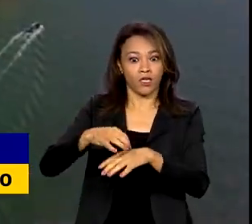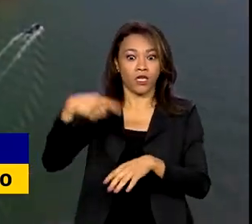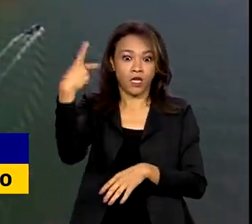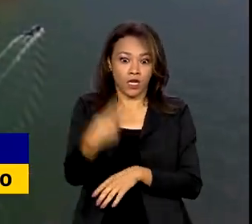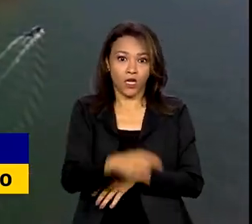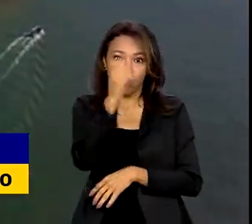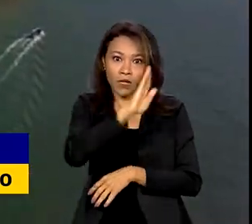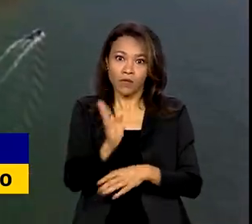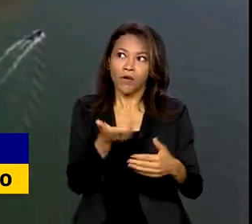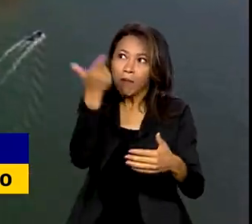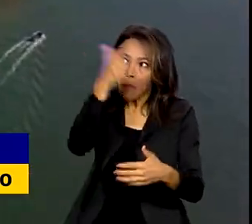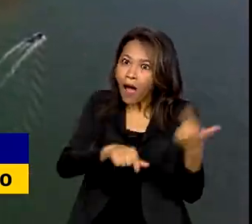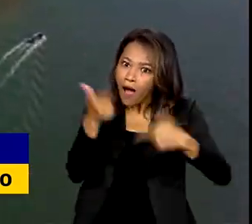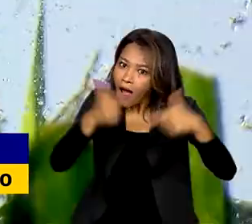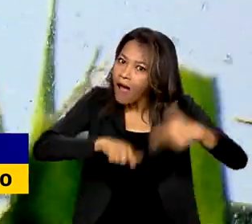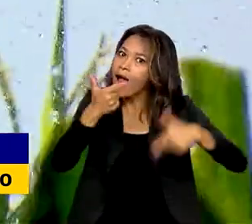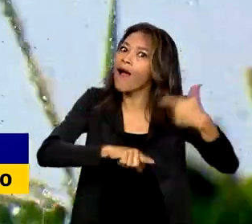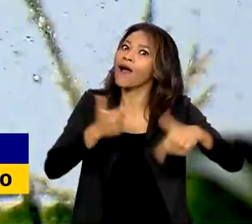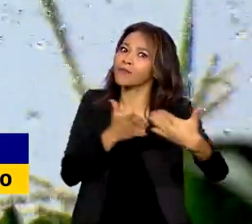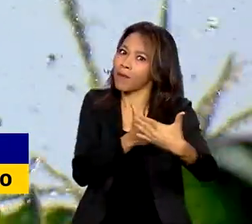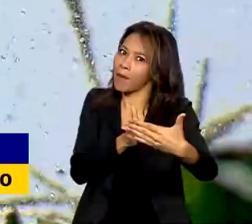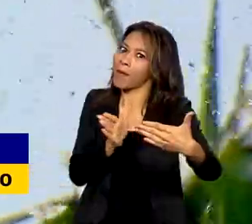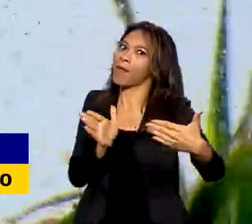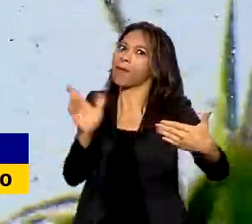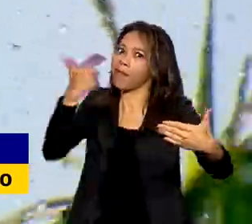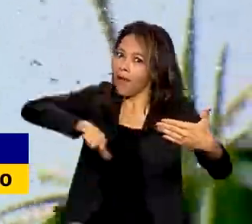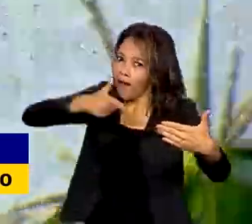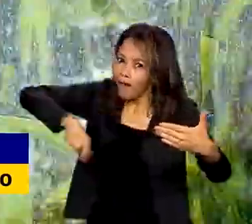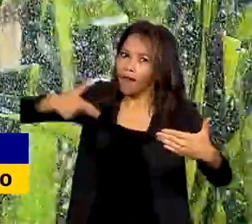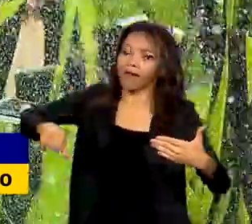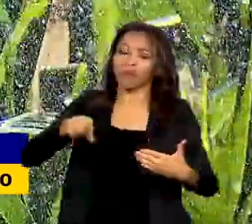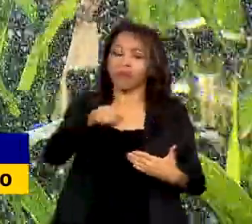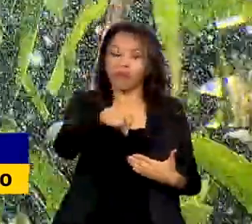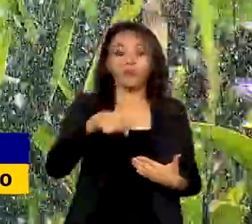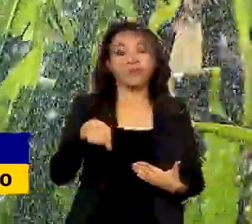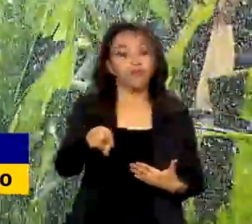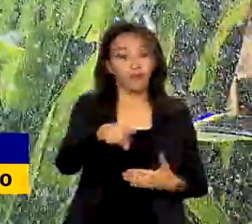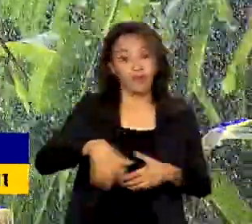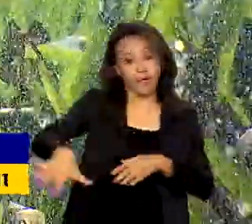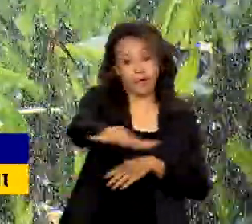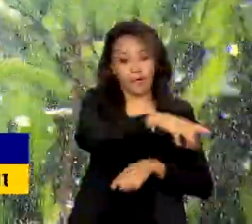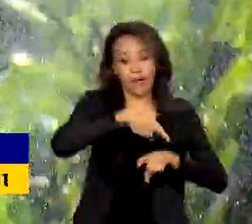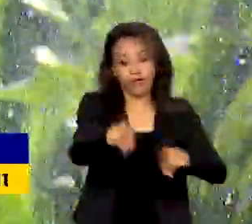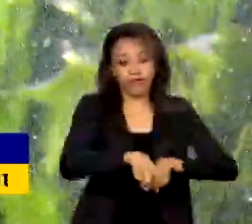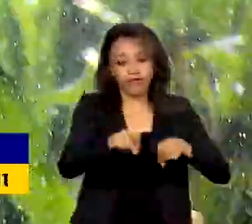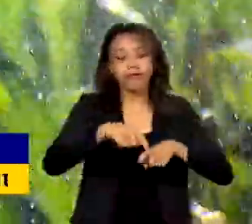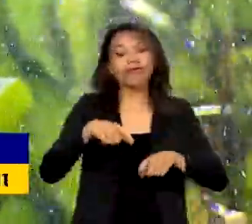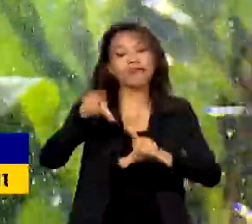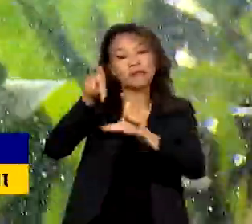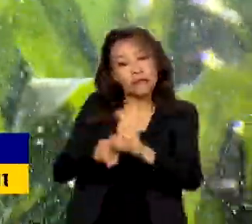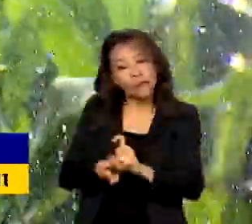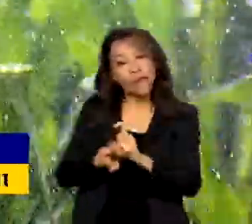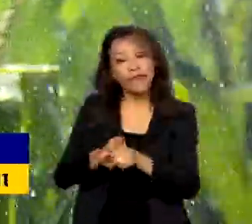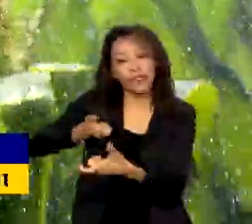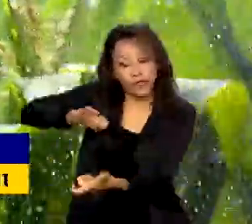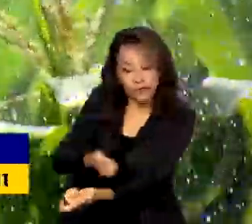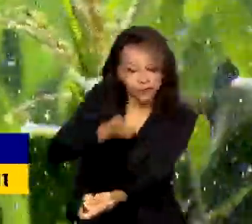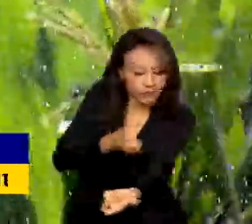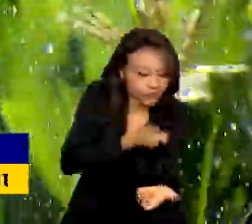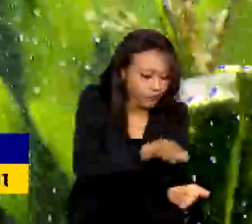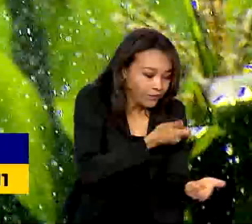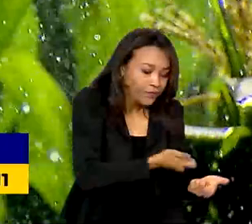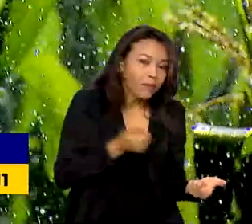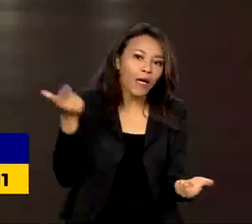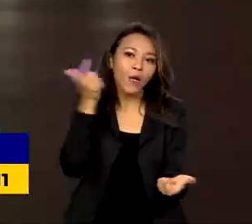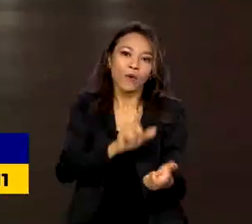e diversificar os negócios. Sem esquecer que o setor agrícola depende do fertilizante russo para seguir batendo